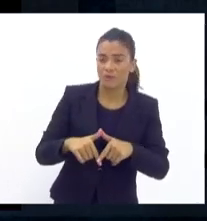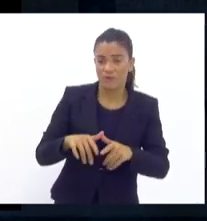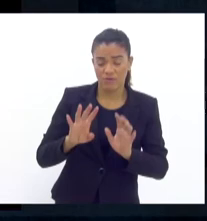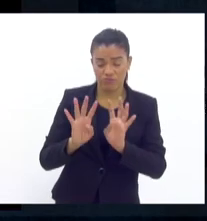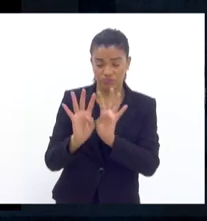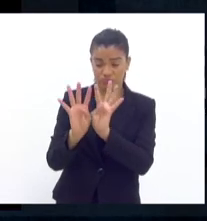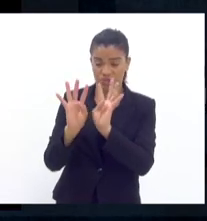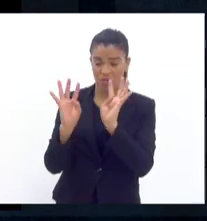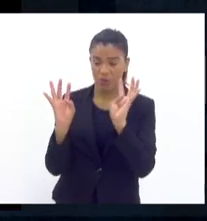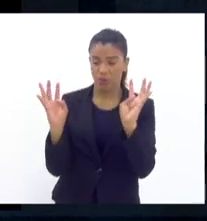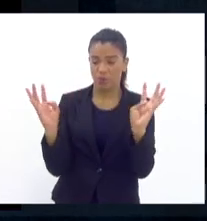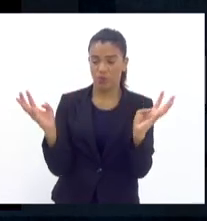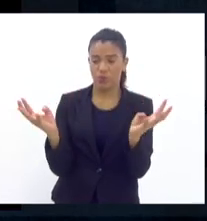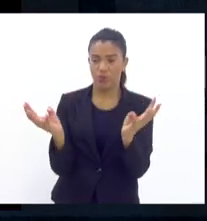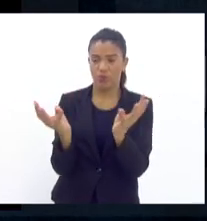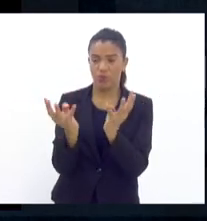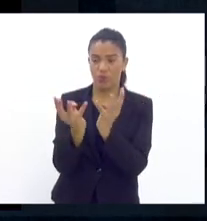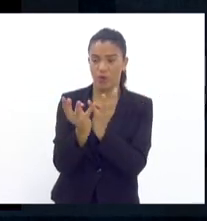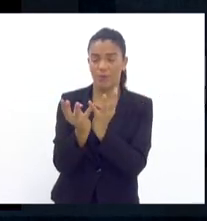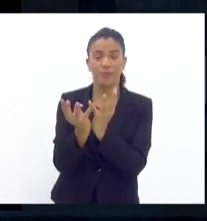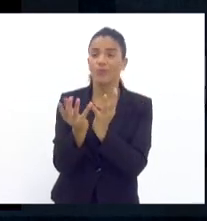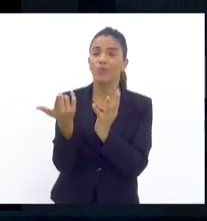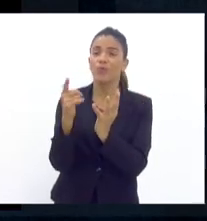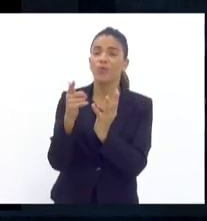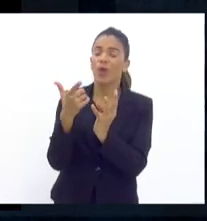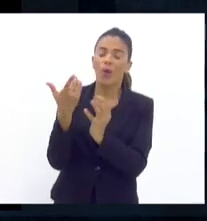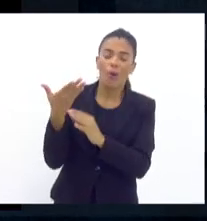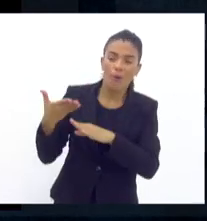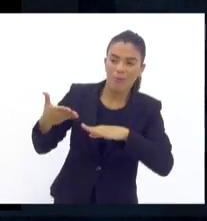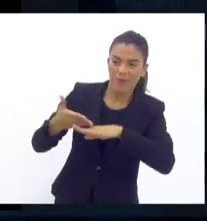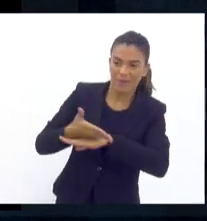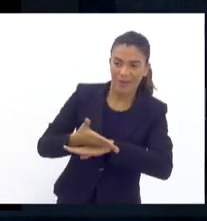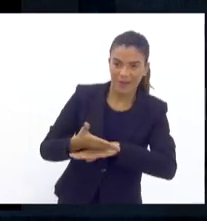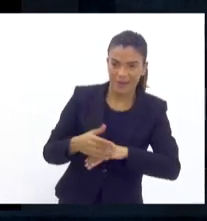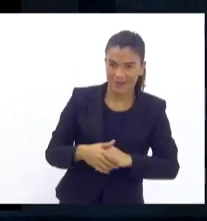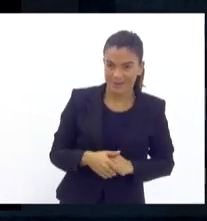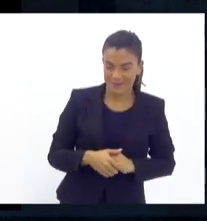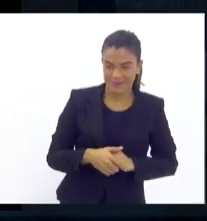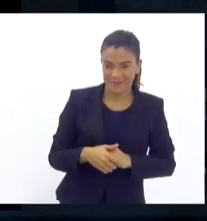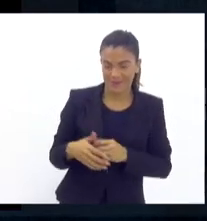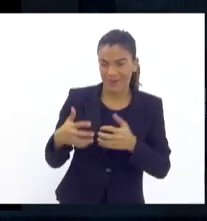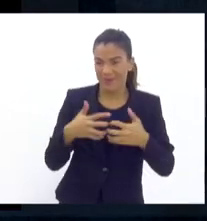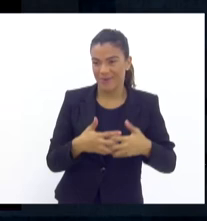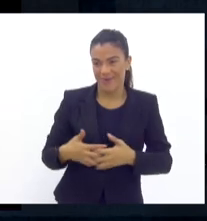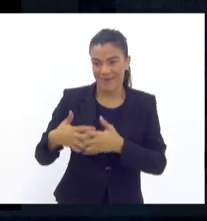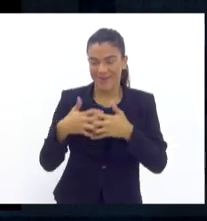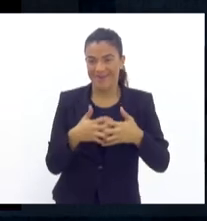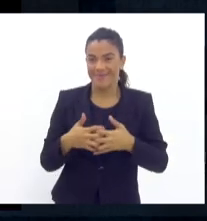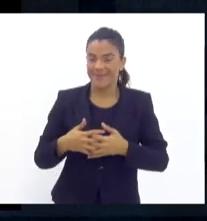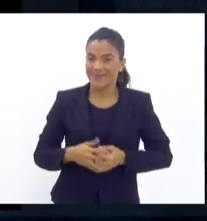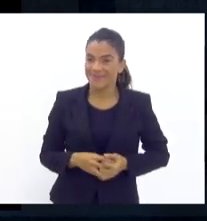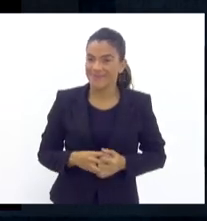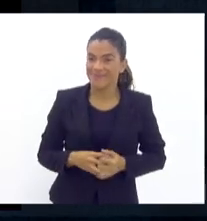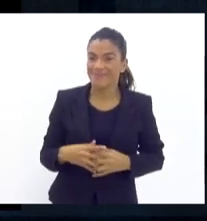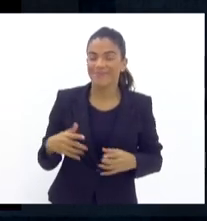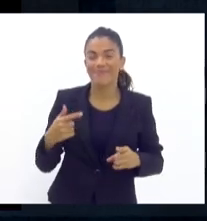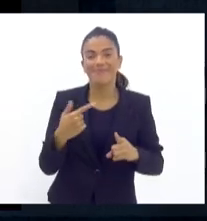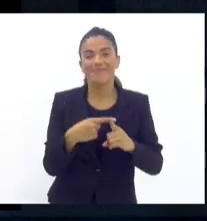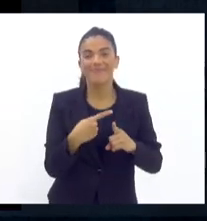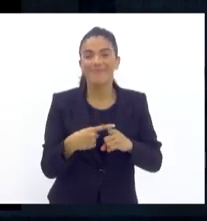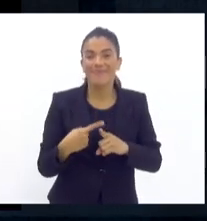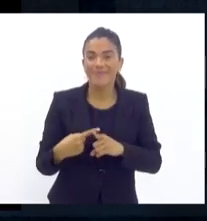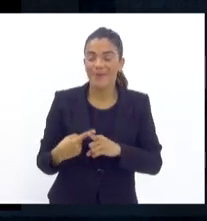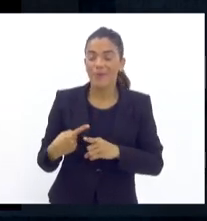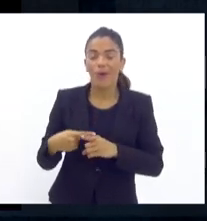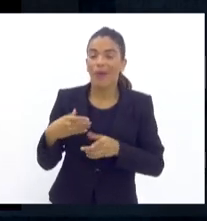cerco, que aí eles não têm como entrar com o caminhão, porque a viatura está ali e